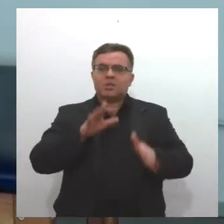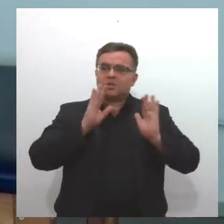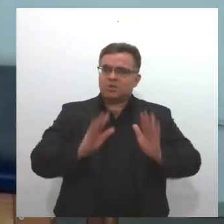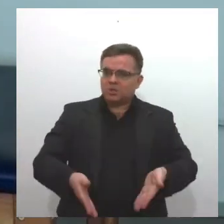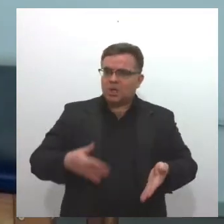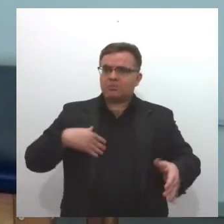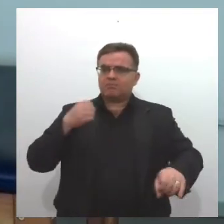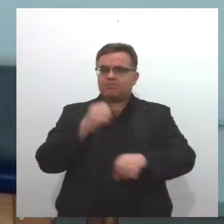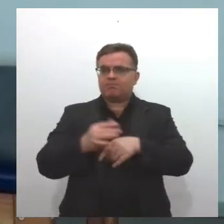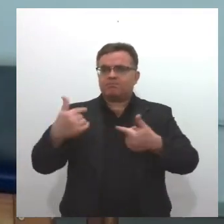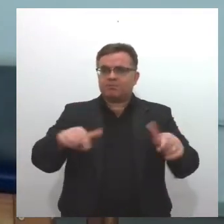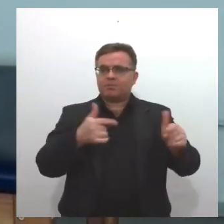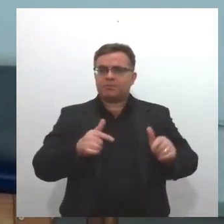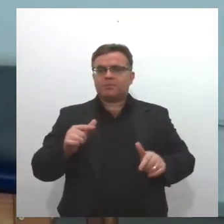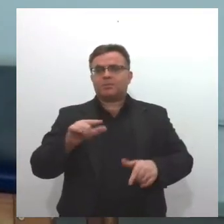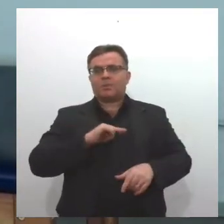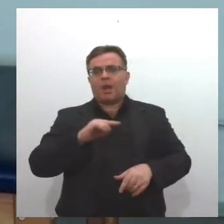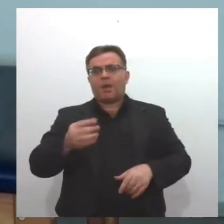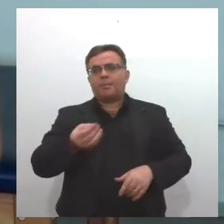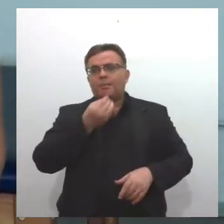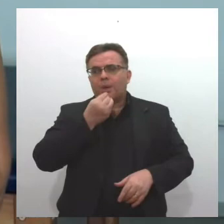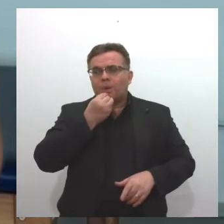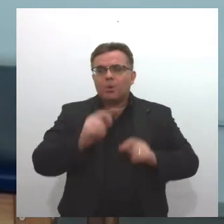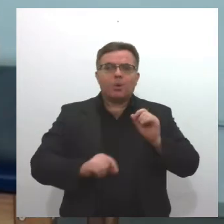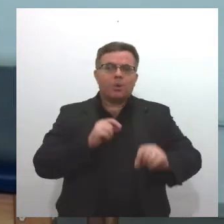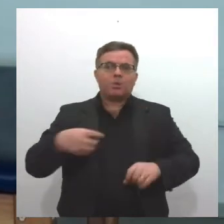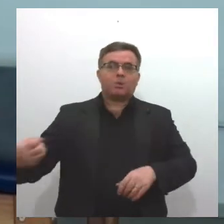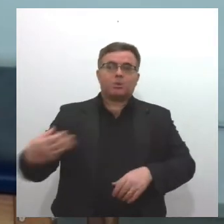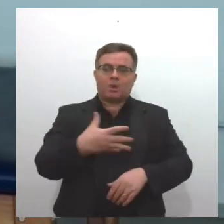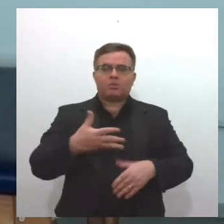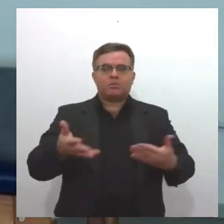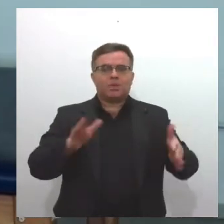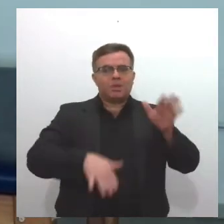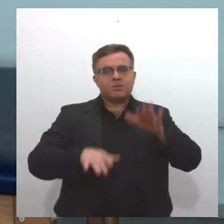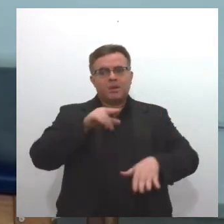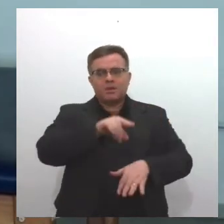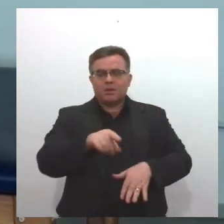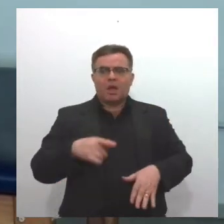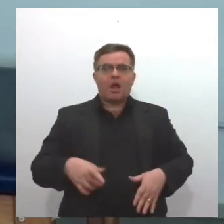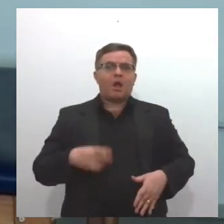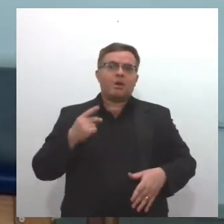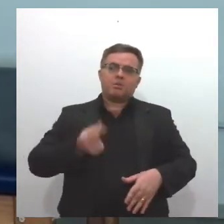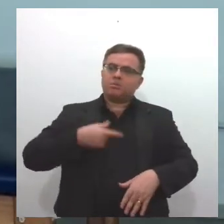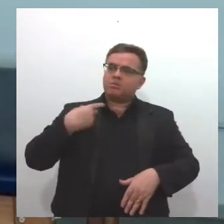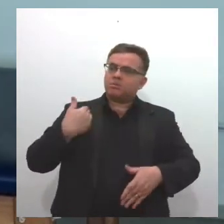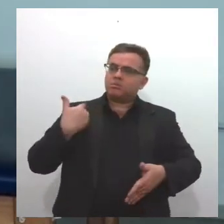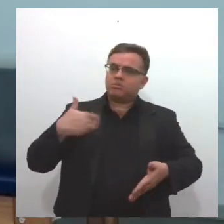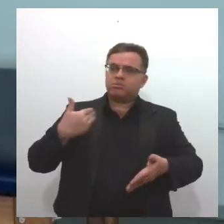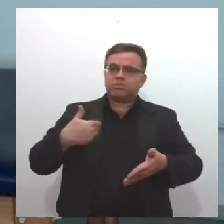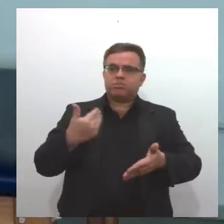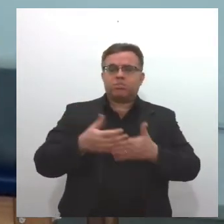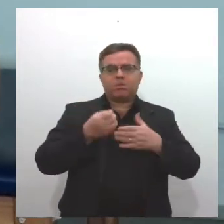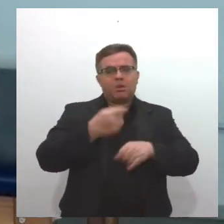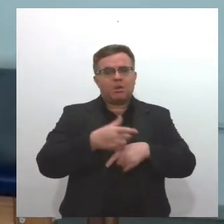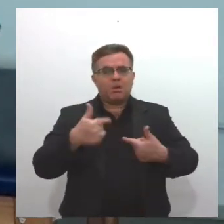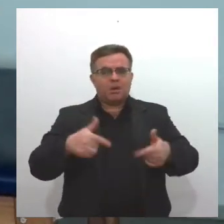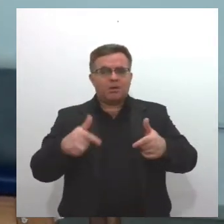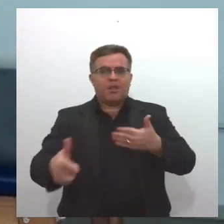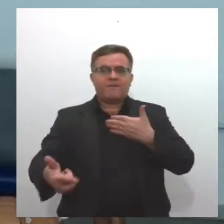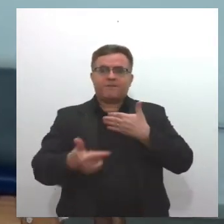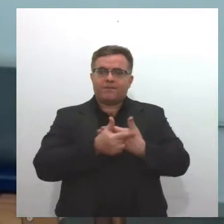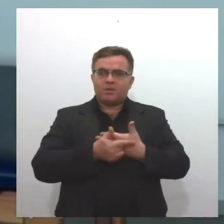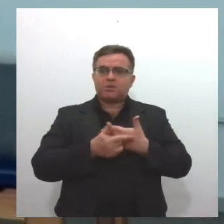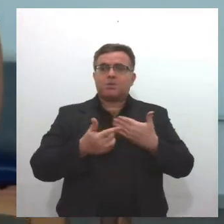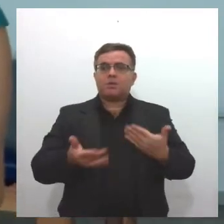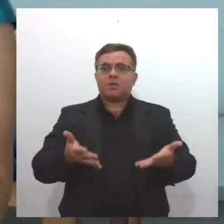no mercado, tem a oportunidade de se atualizar. Às vezes, você está muito tempo naquele emprego, naquela função, e